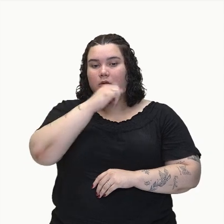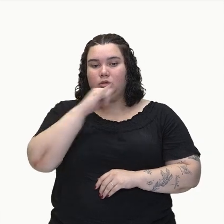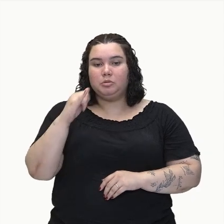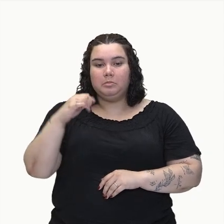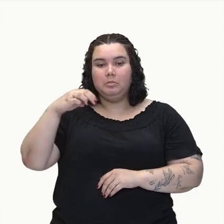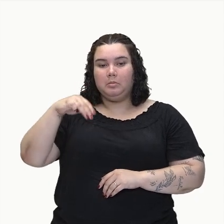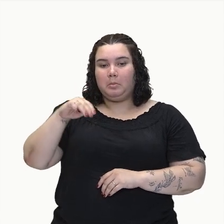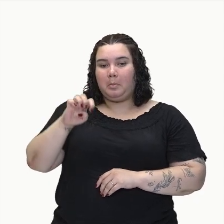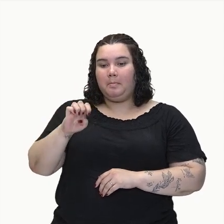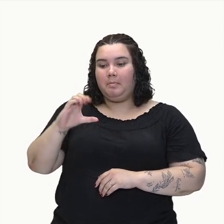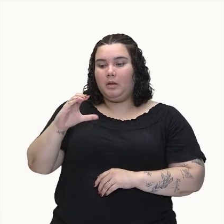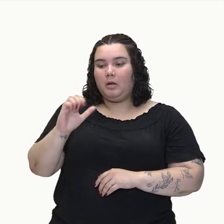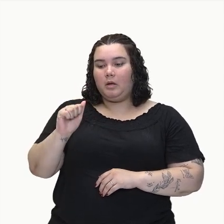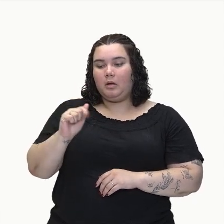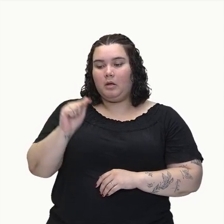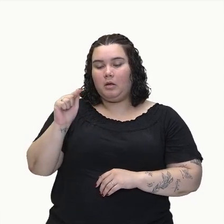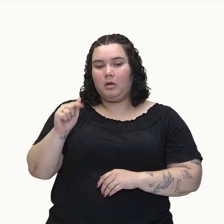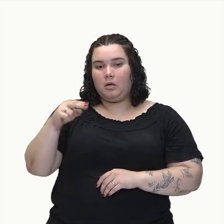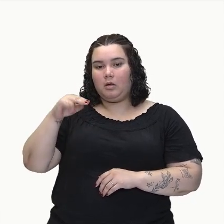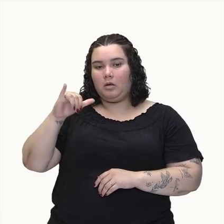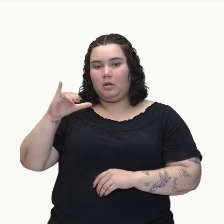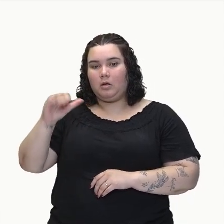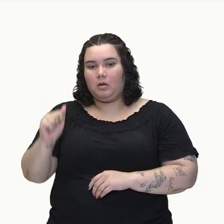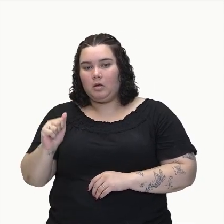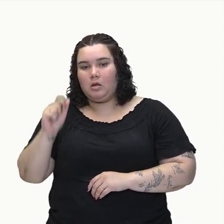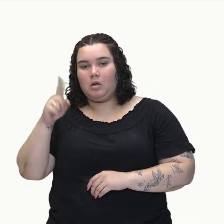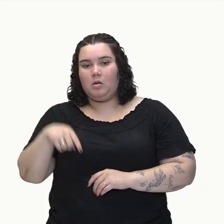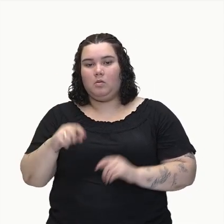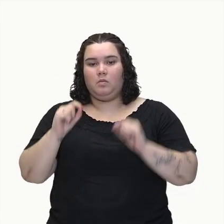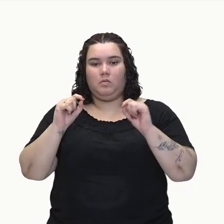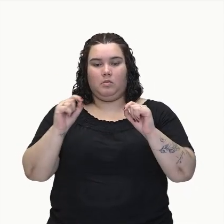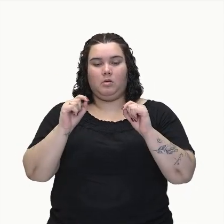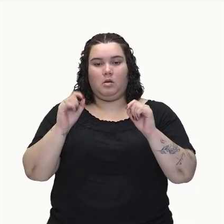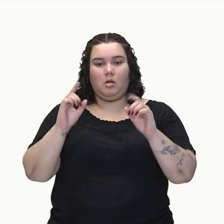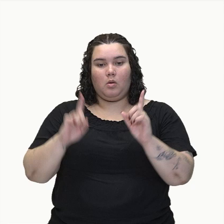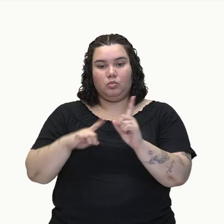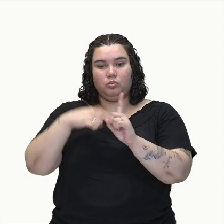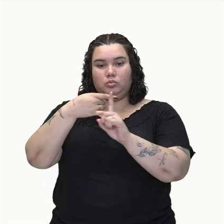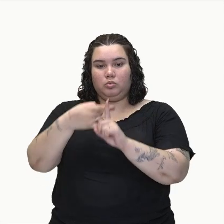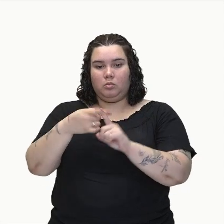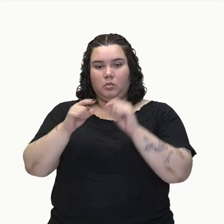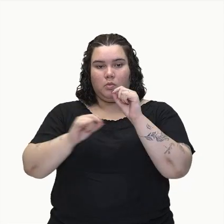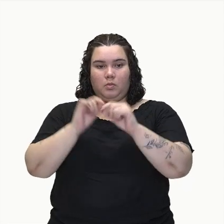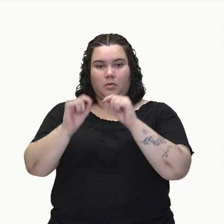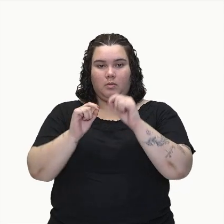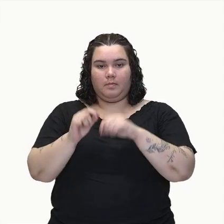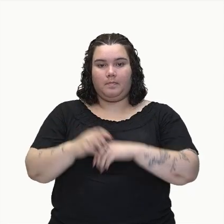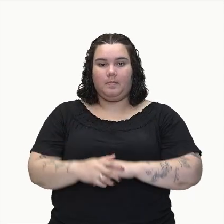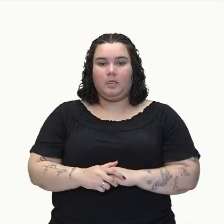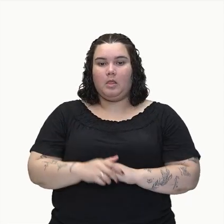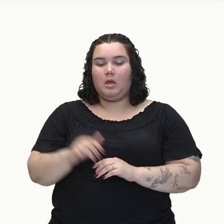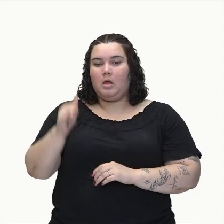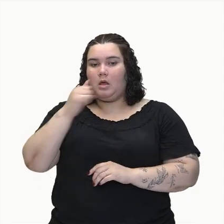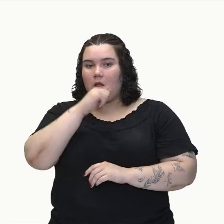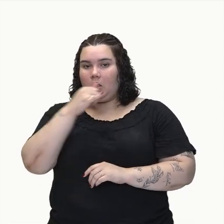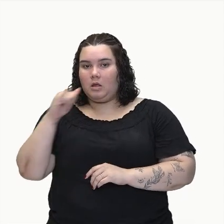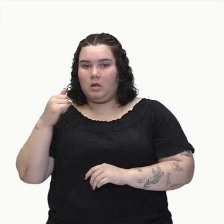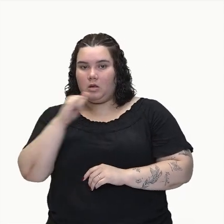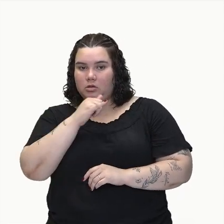energia mecânica é a soma da energia cinética com a energia